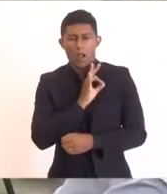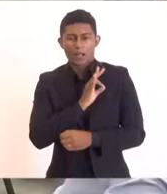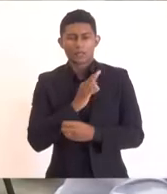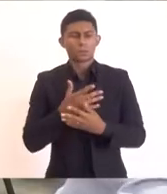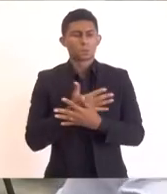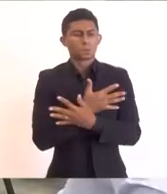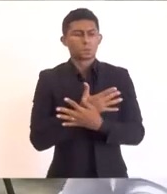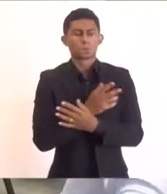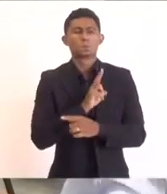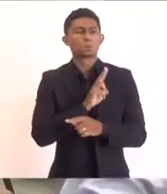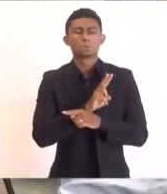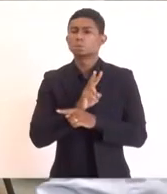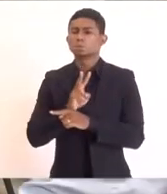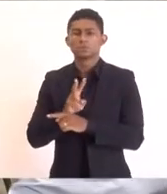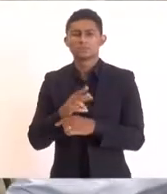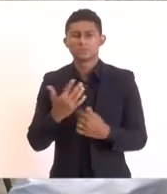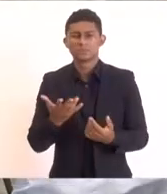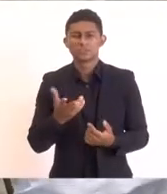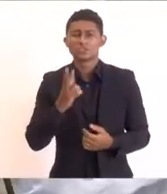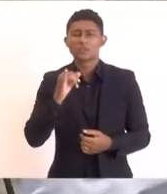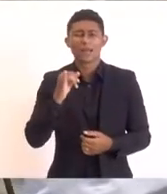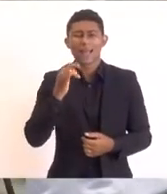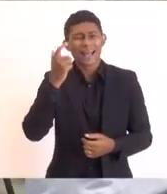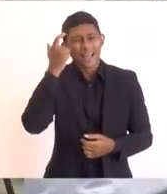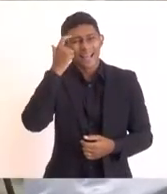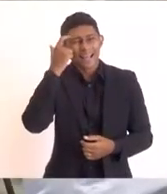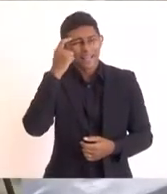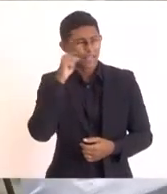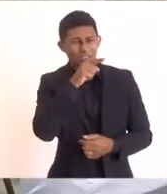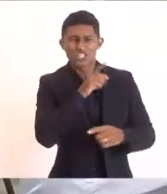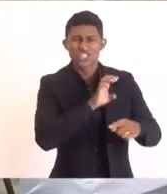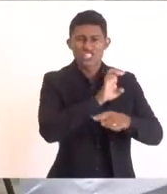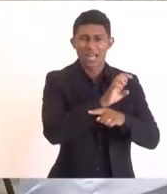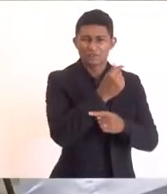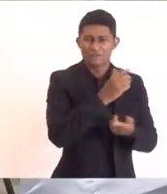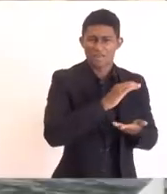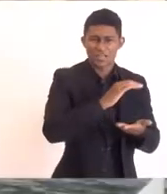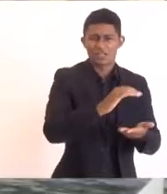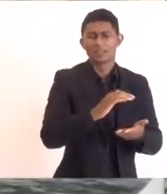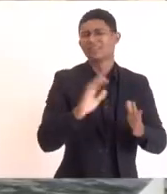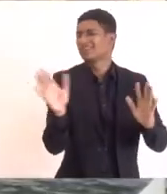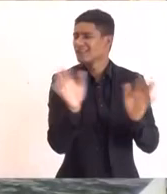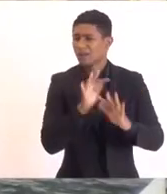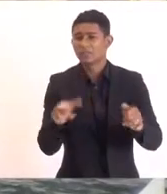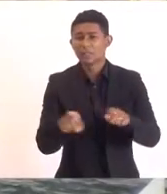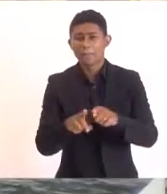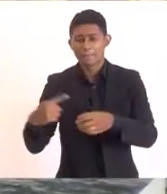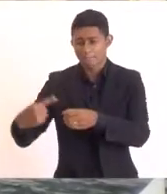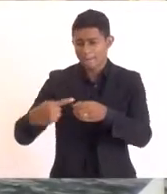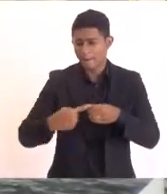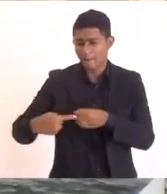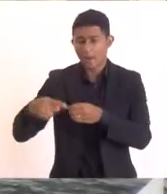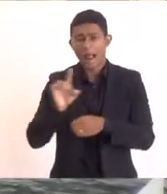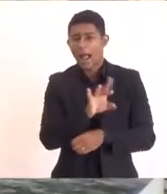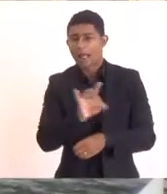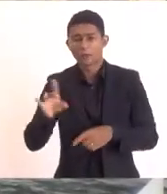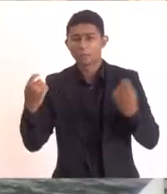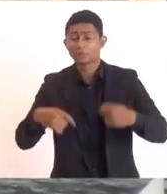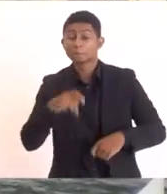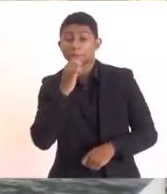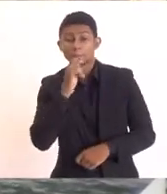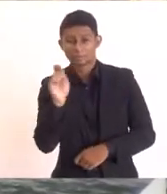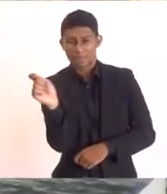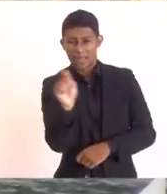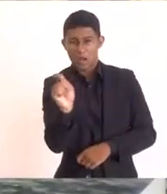adianta também o município achar que só o Estado vai investir. O município também tem que fazer a sua parte. Então, em Araruama, por exemplo, nós